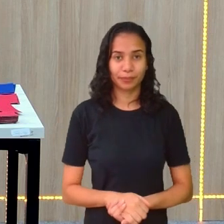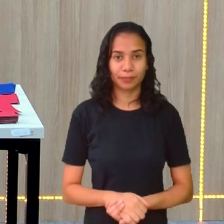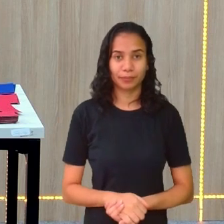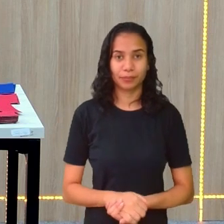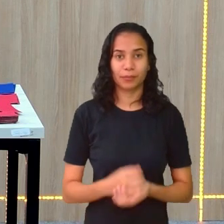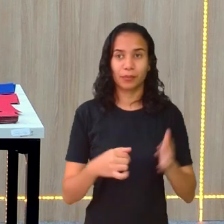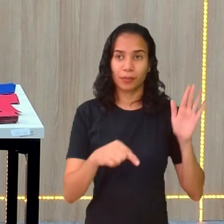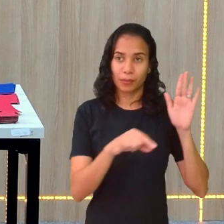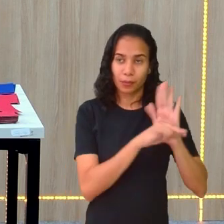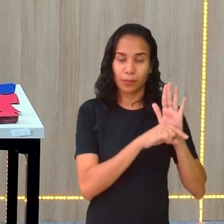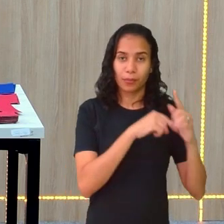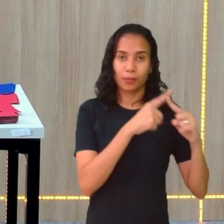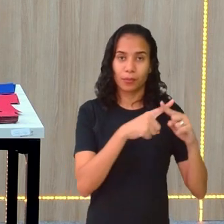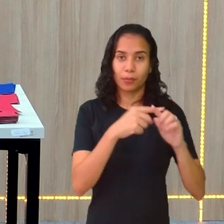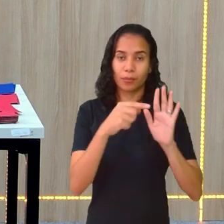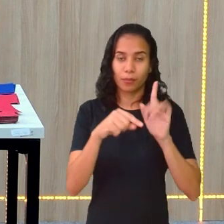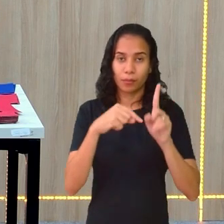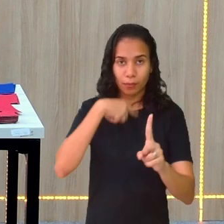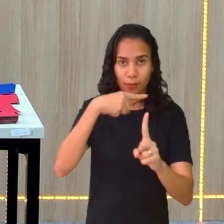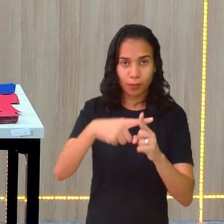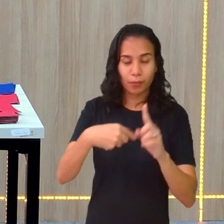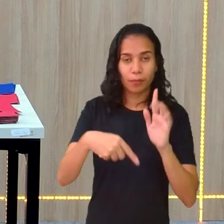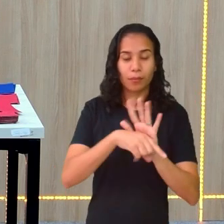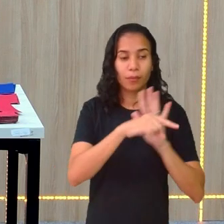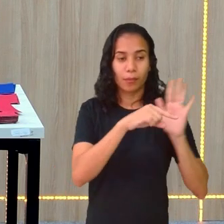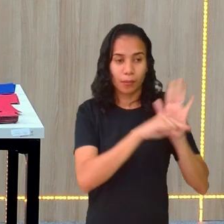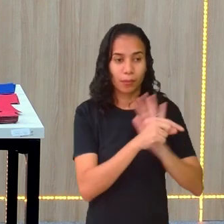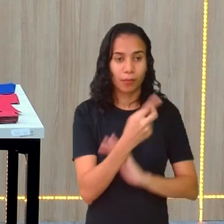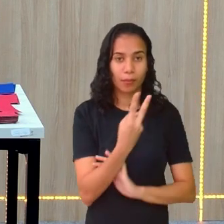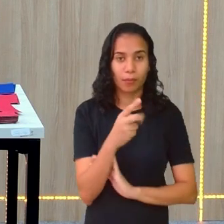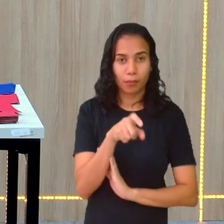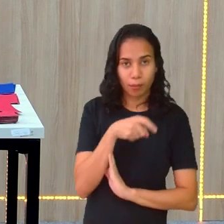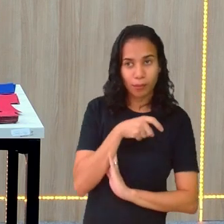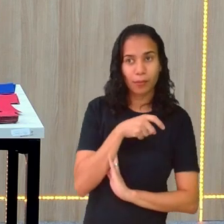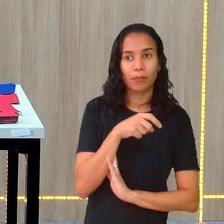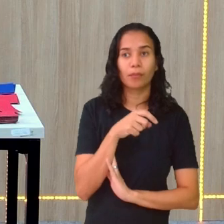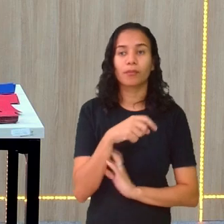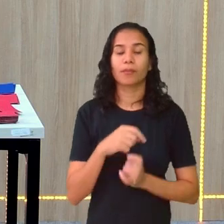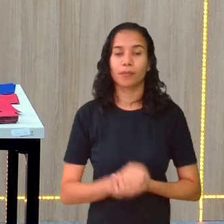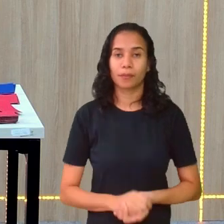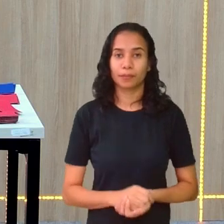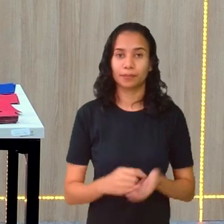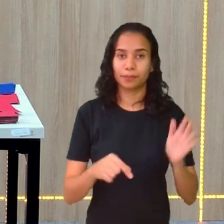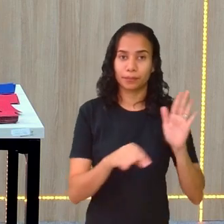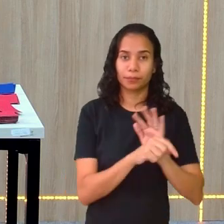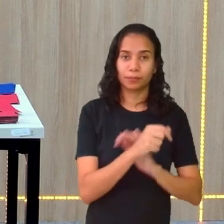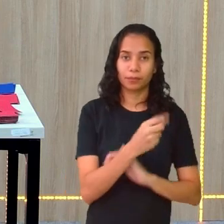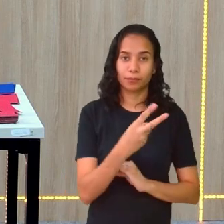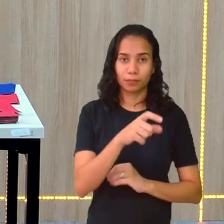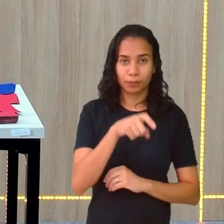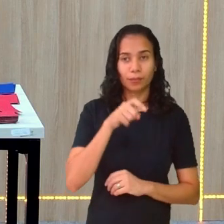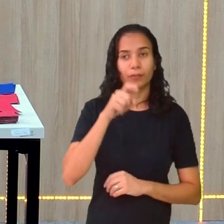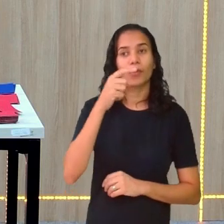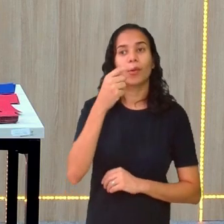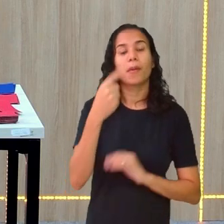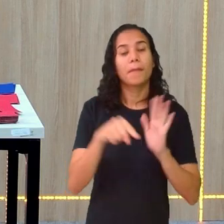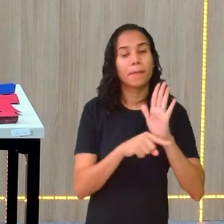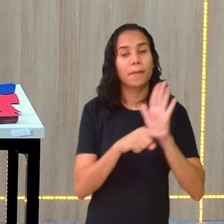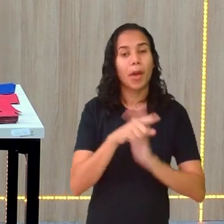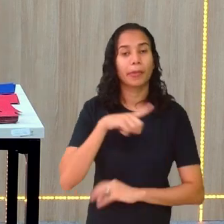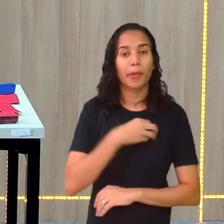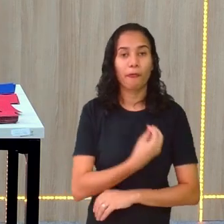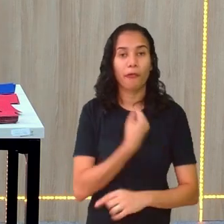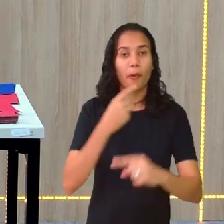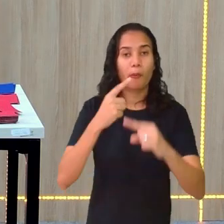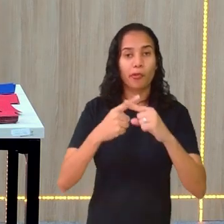Menos vezes mais, menos 2X, porque é 1 vezes isso, né? Porque é o menos que está